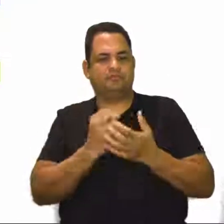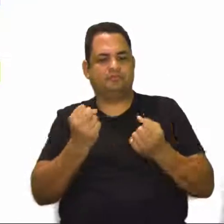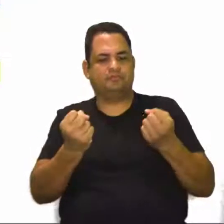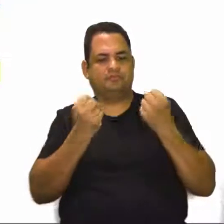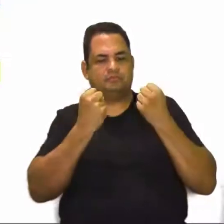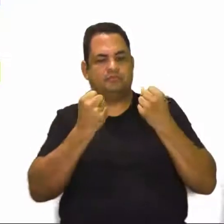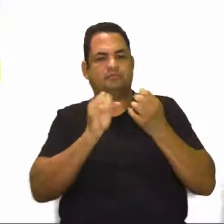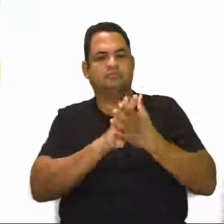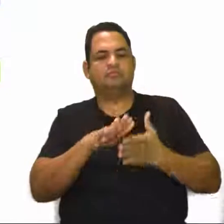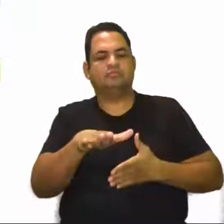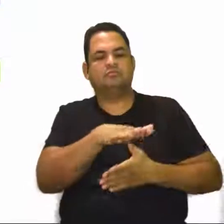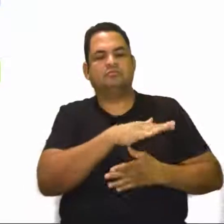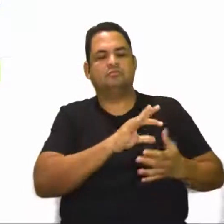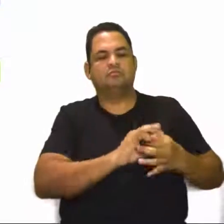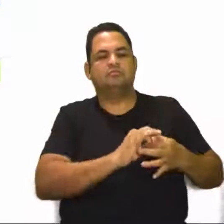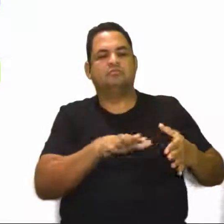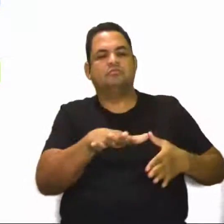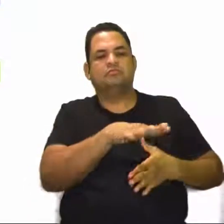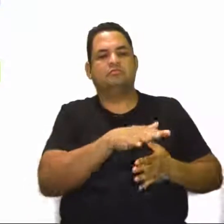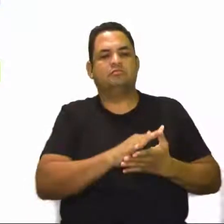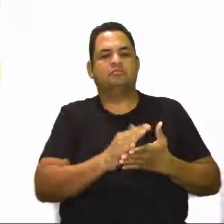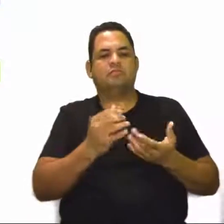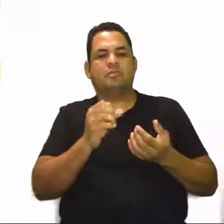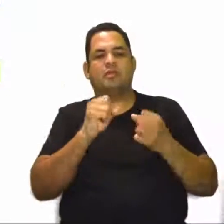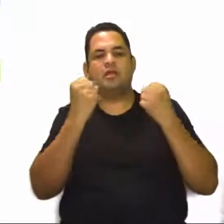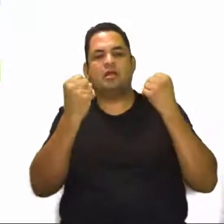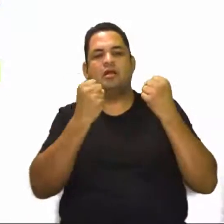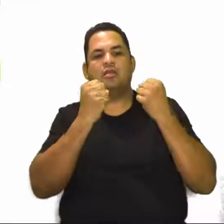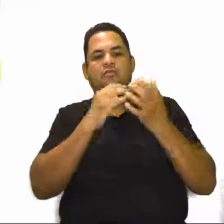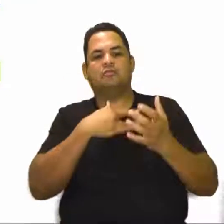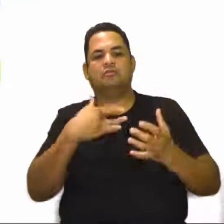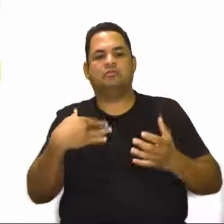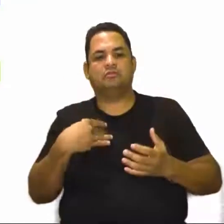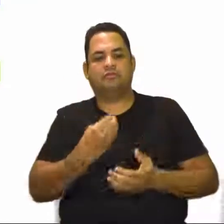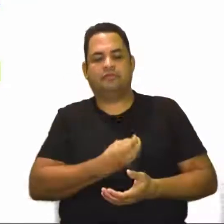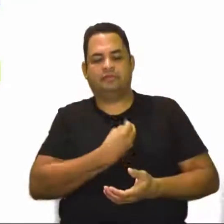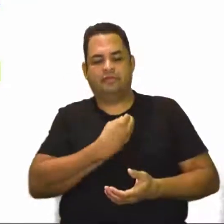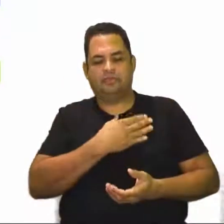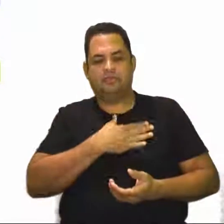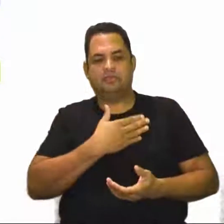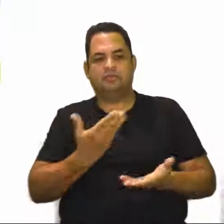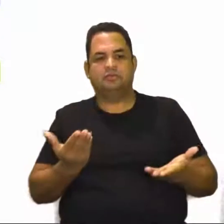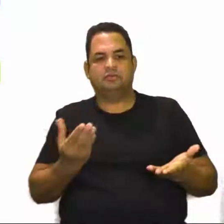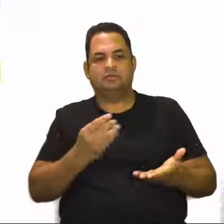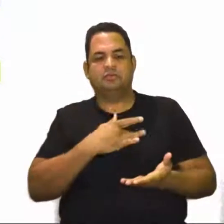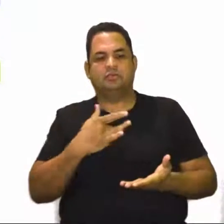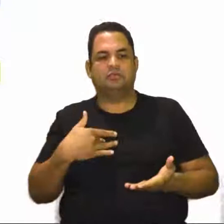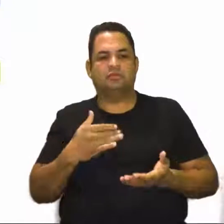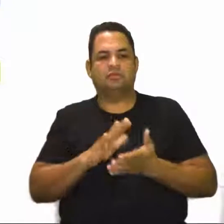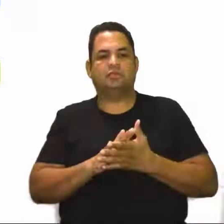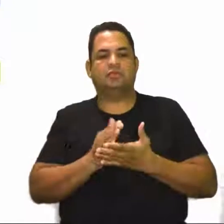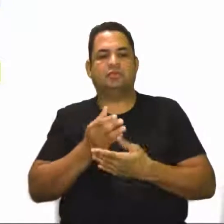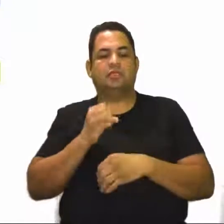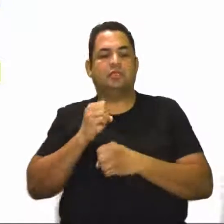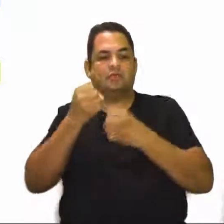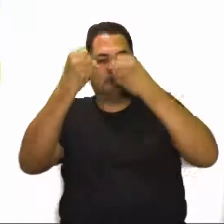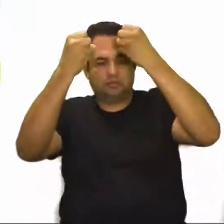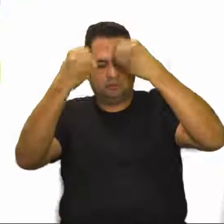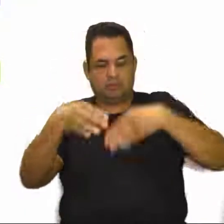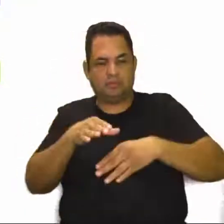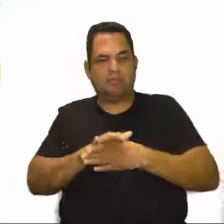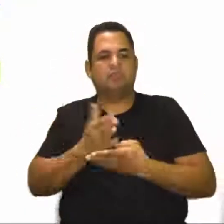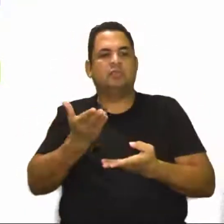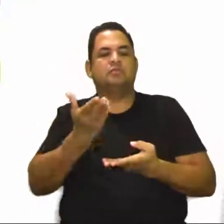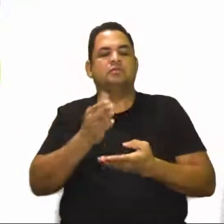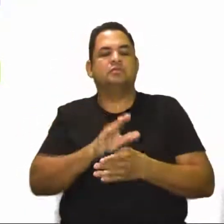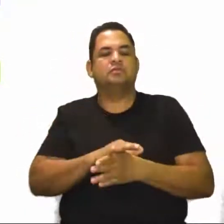ao Ar Livre, da Academia de Saúde e também da Vida Saudável. Perfeito! E nós também abordamos as dicas,